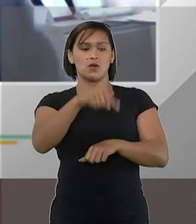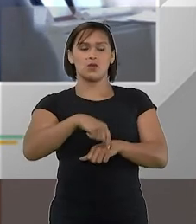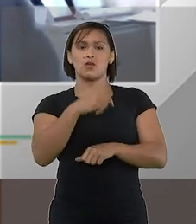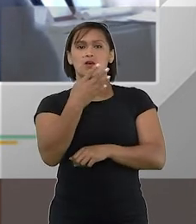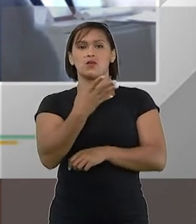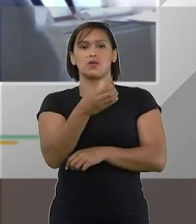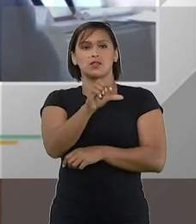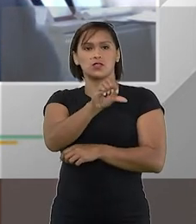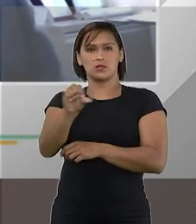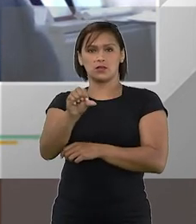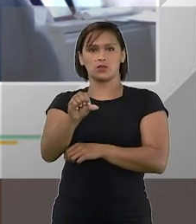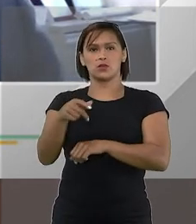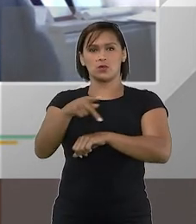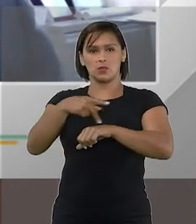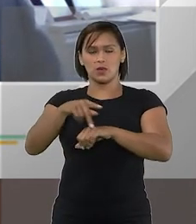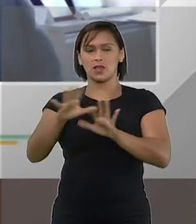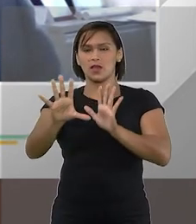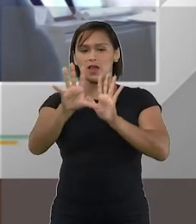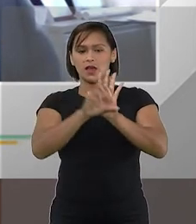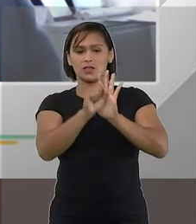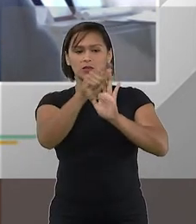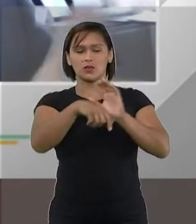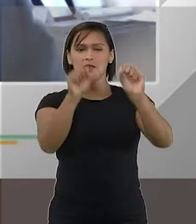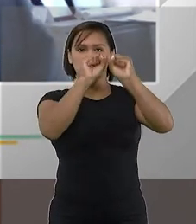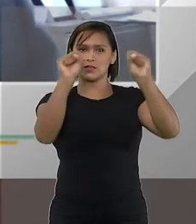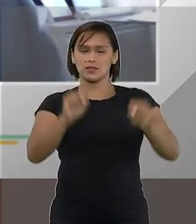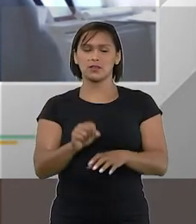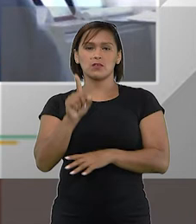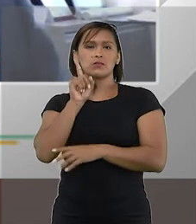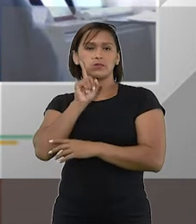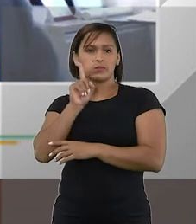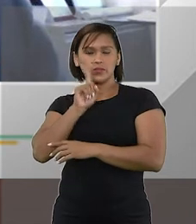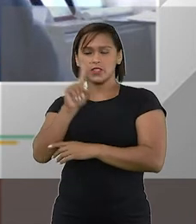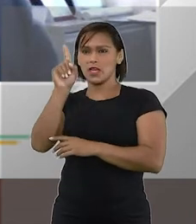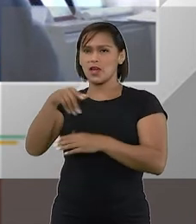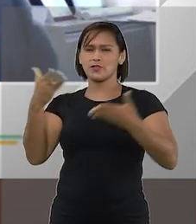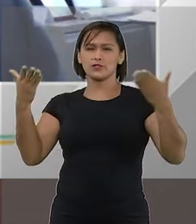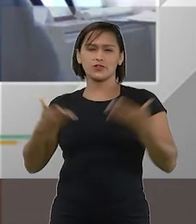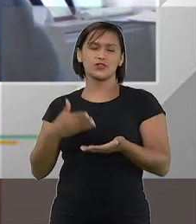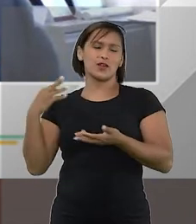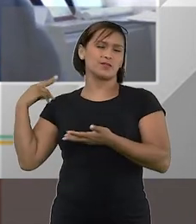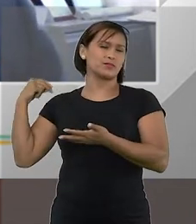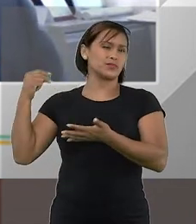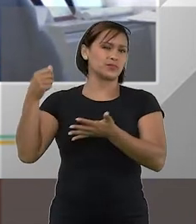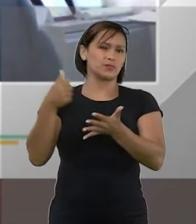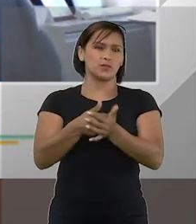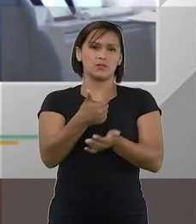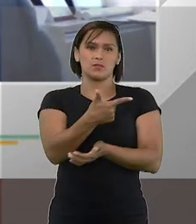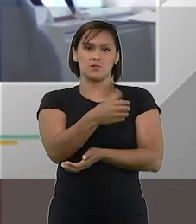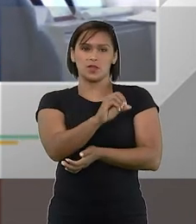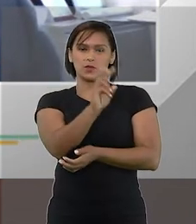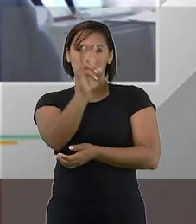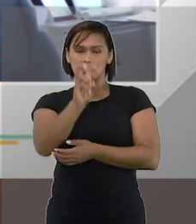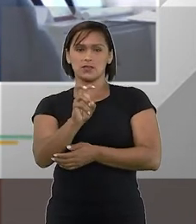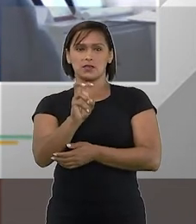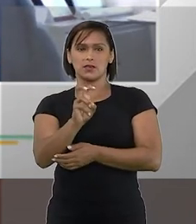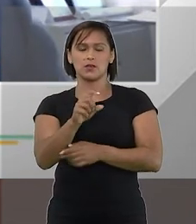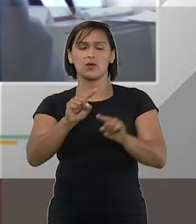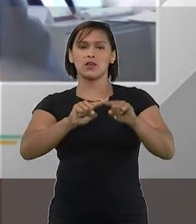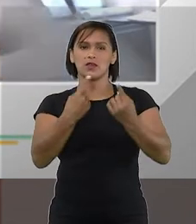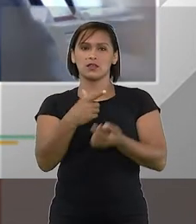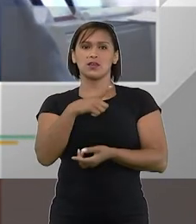49º país a adotar esse sistema os Estados Unidos já aplicam esse sistema desde 2005